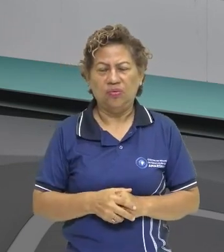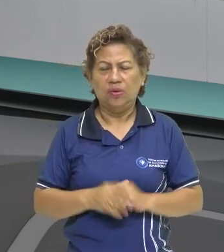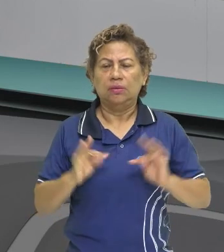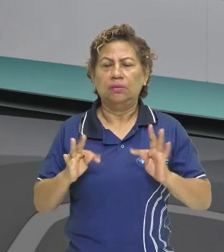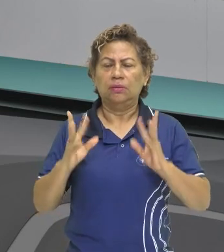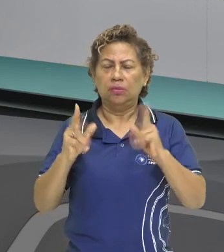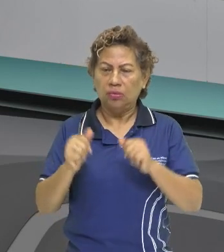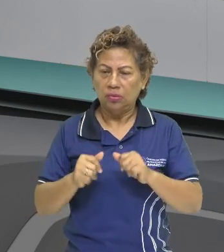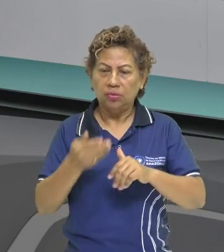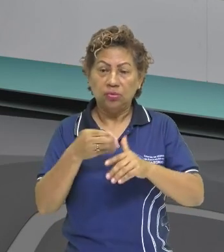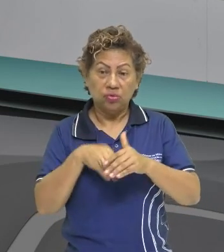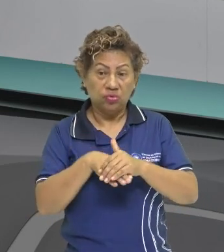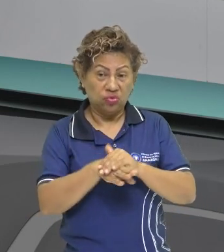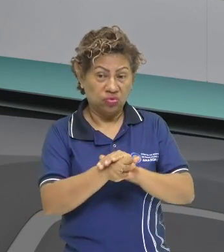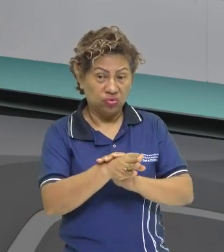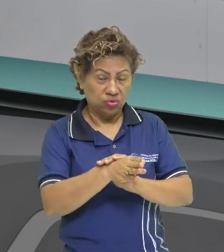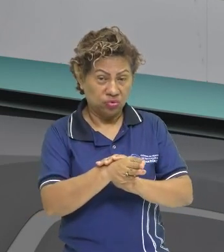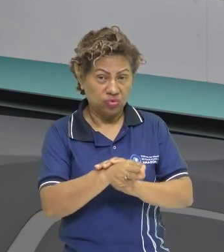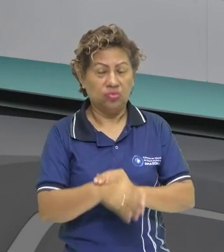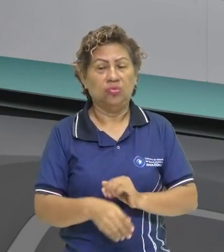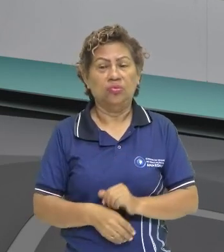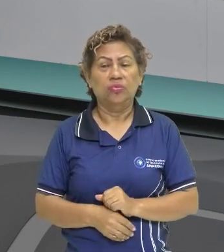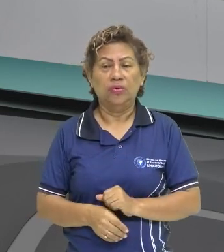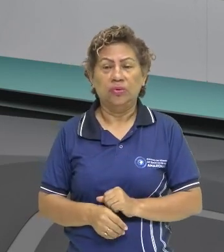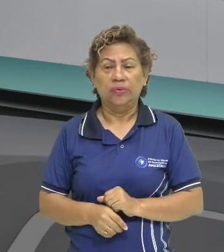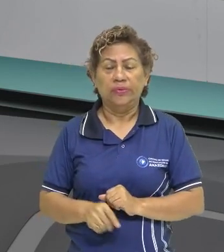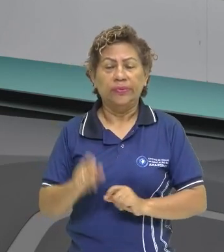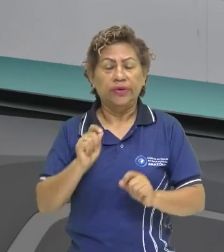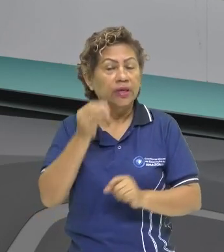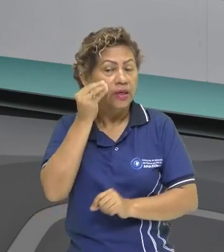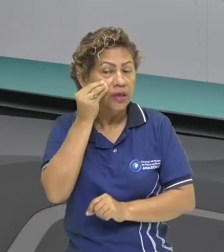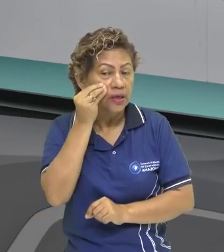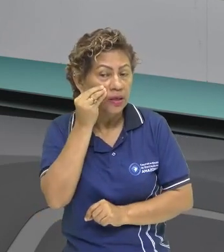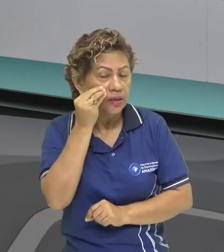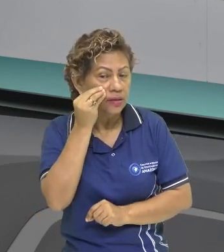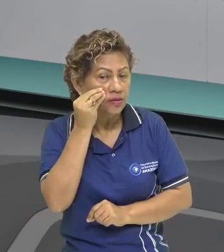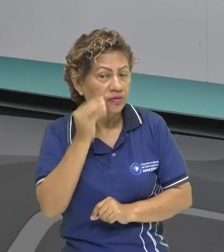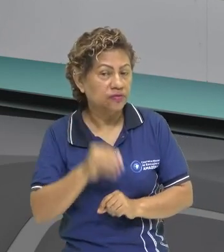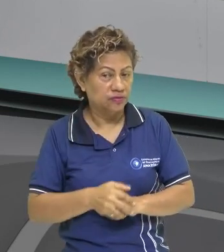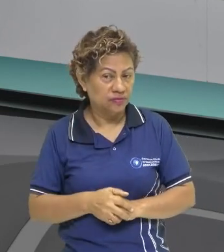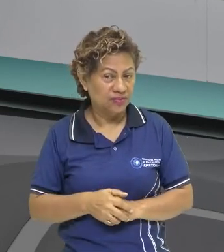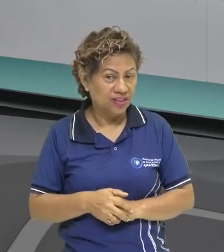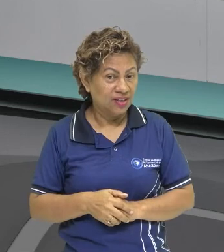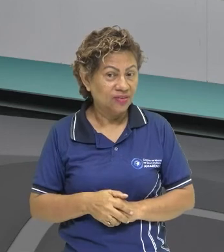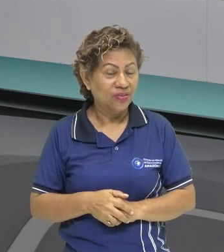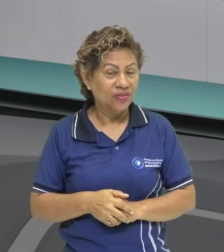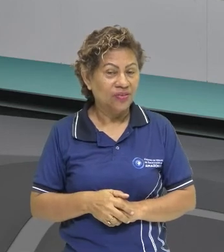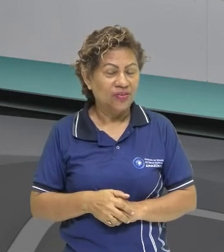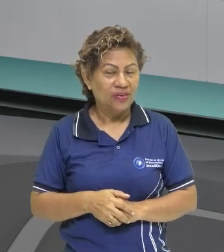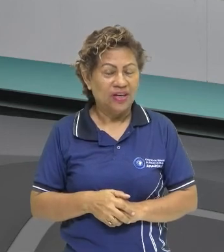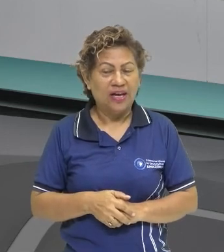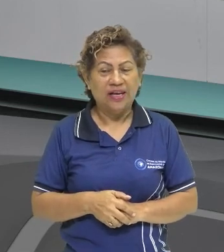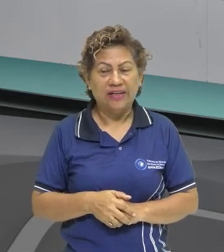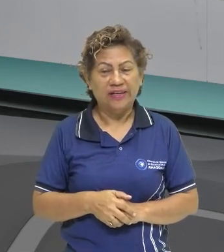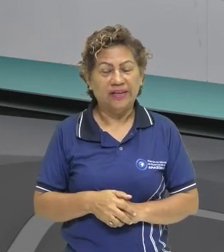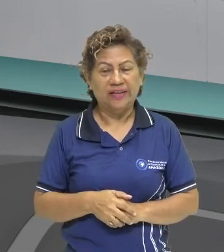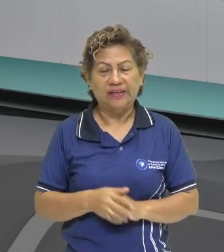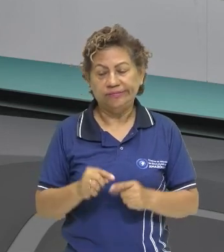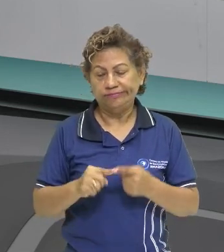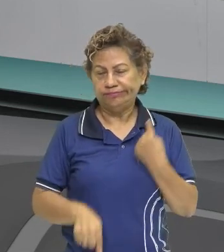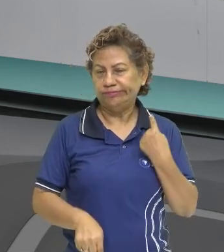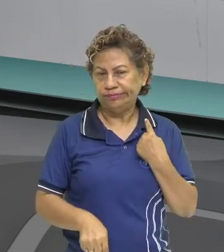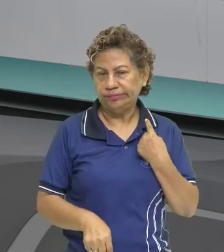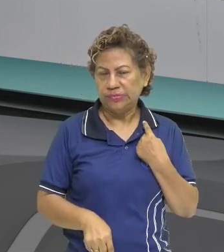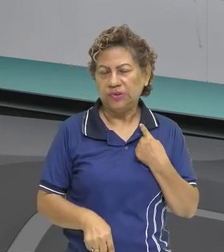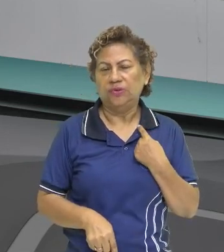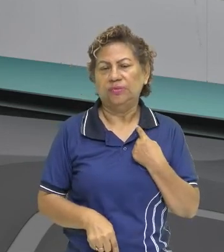todos os costumes que estavam em desacordo com a fé cristã, a